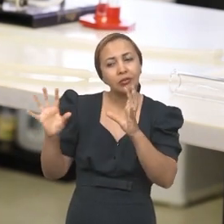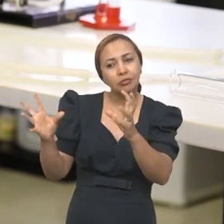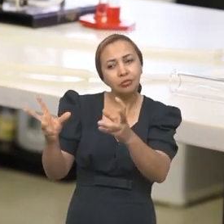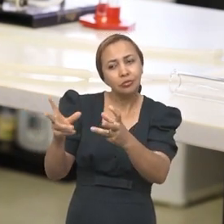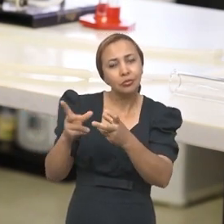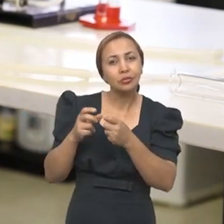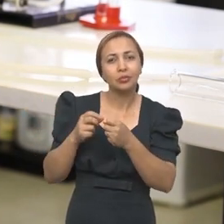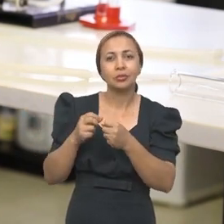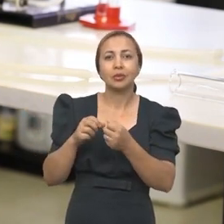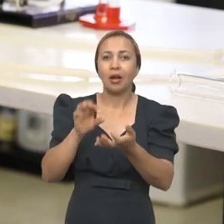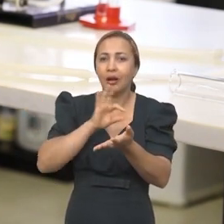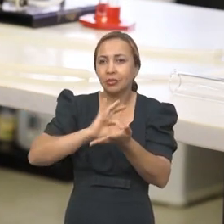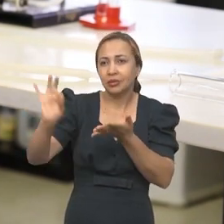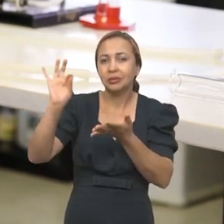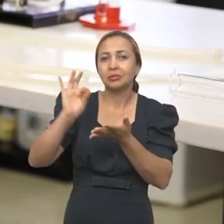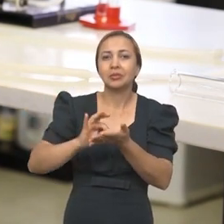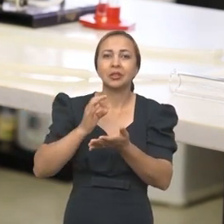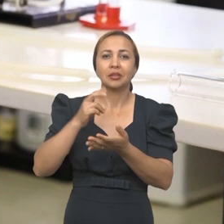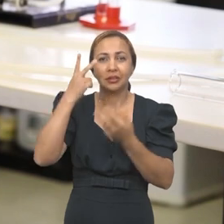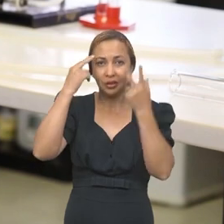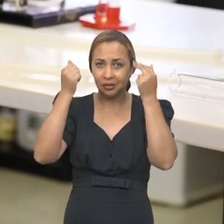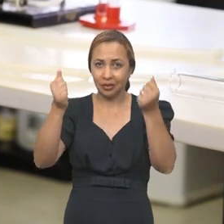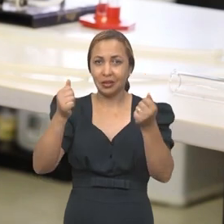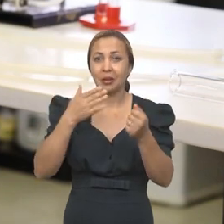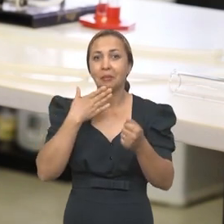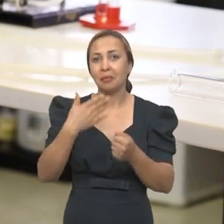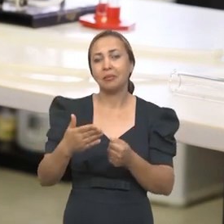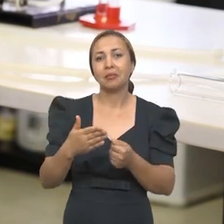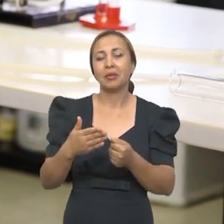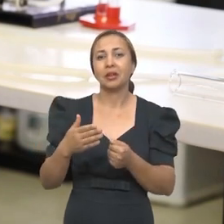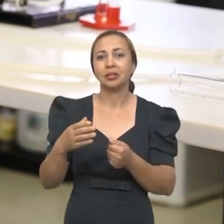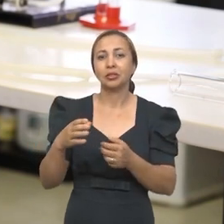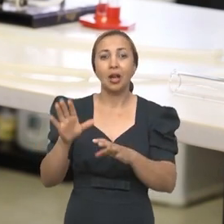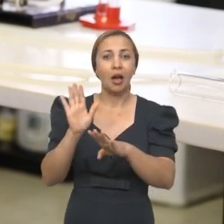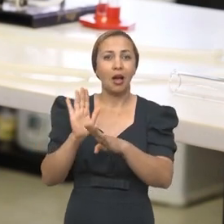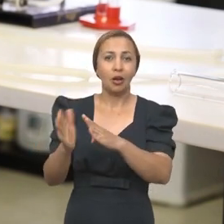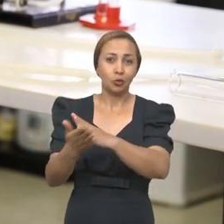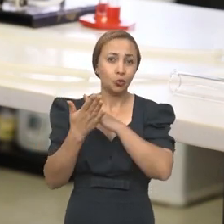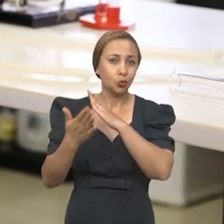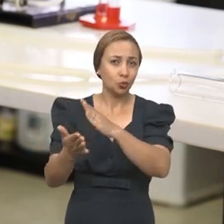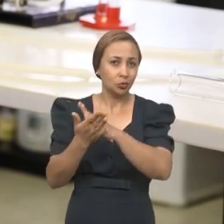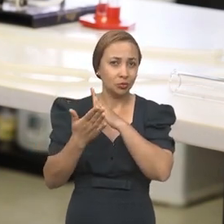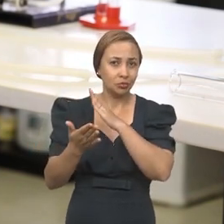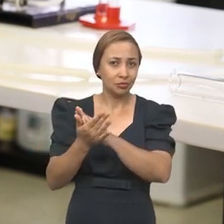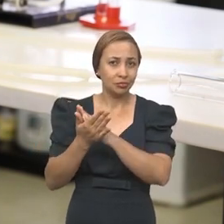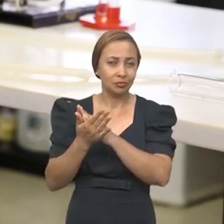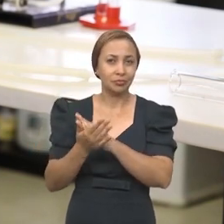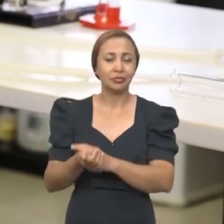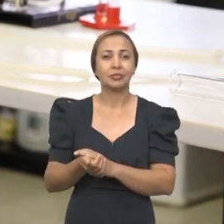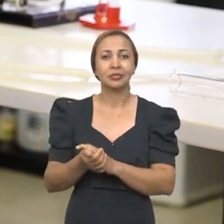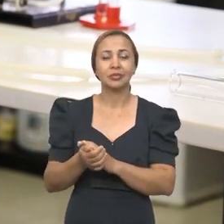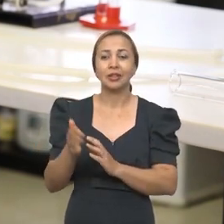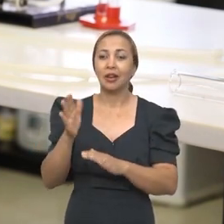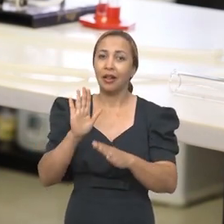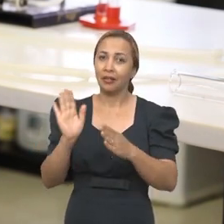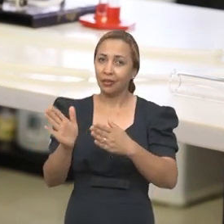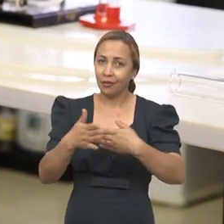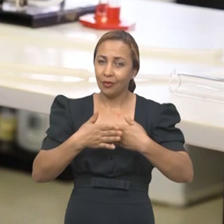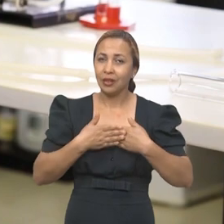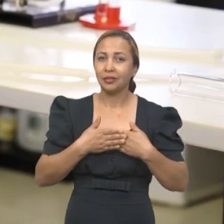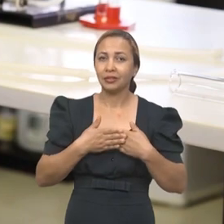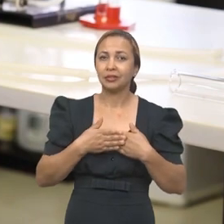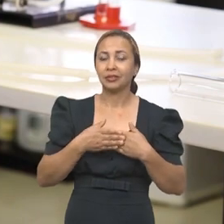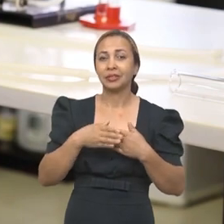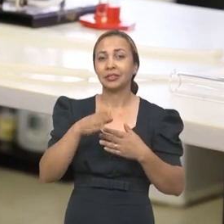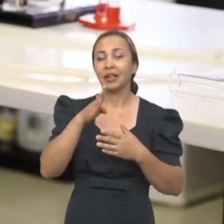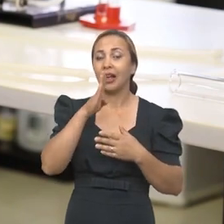os inimigos naturais. A gente fala que a planta pede socorro, pede um auxílio para se defender. São as defesas